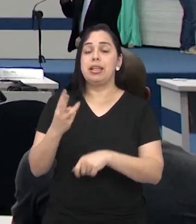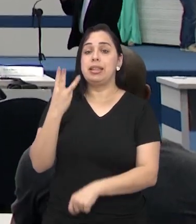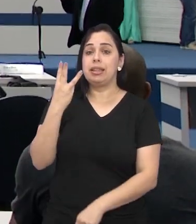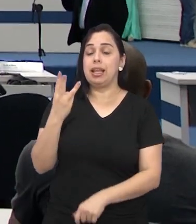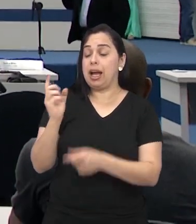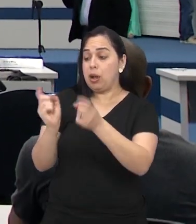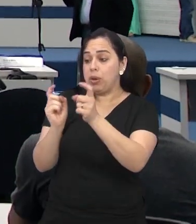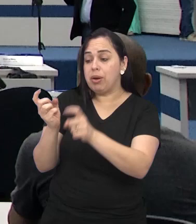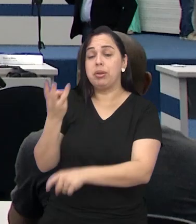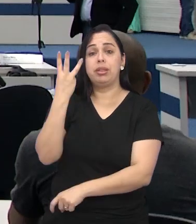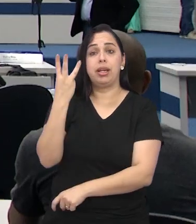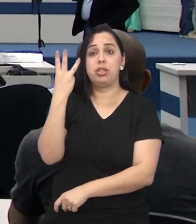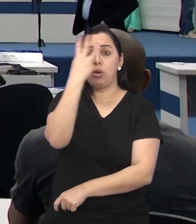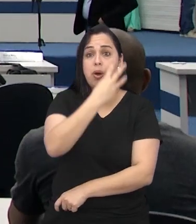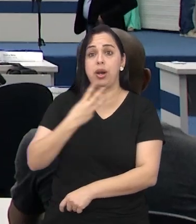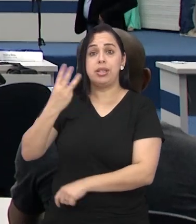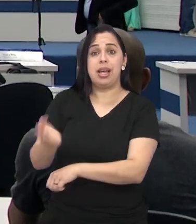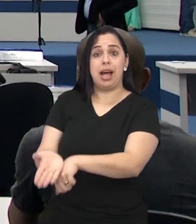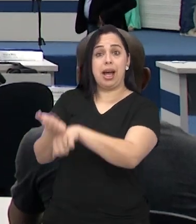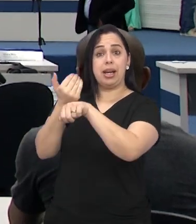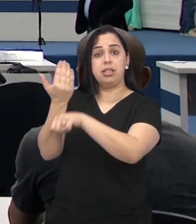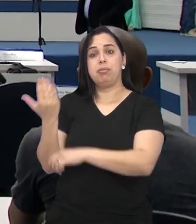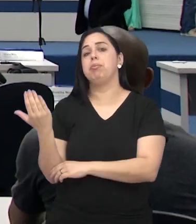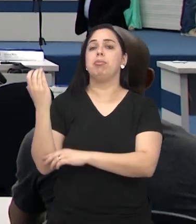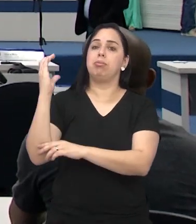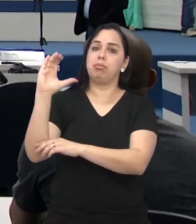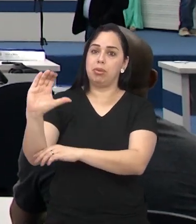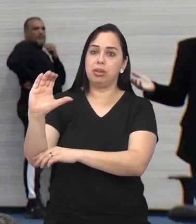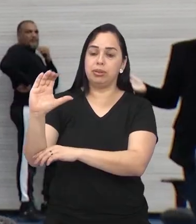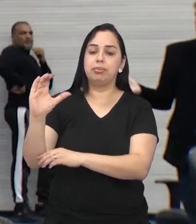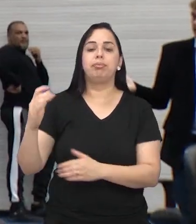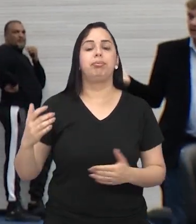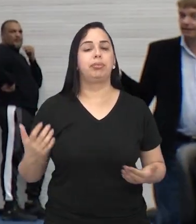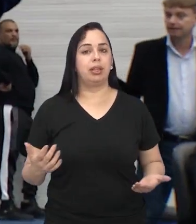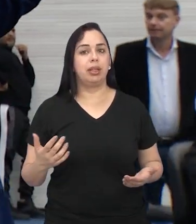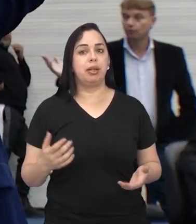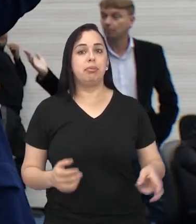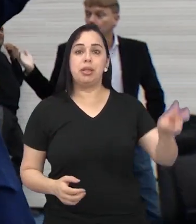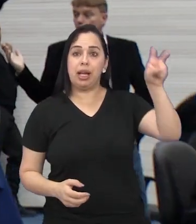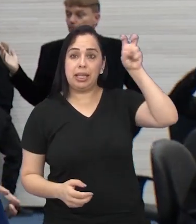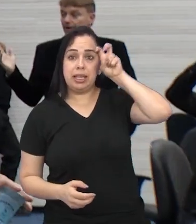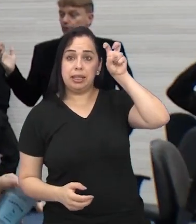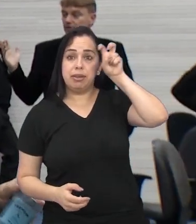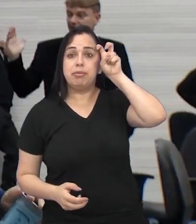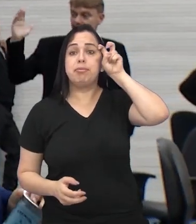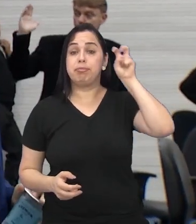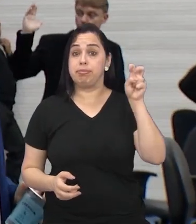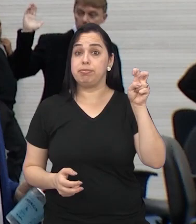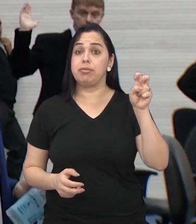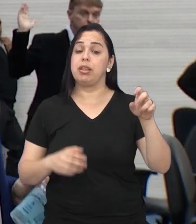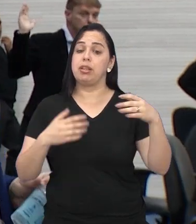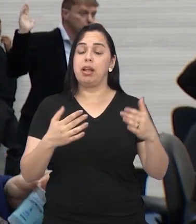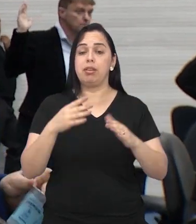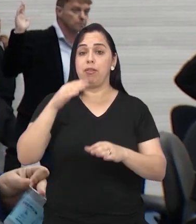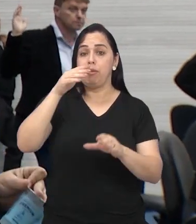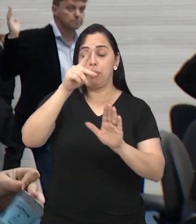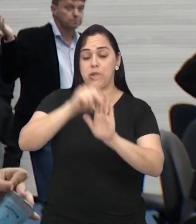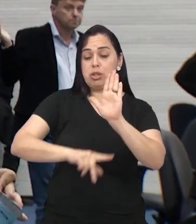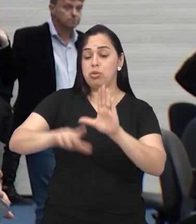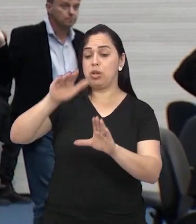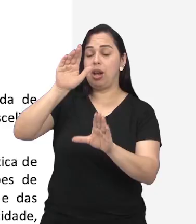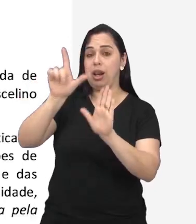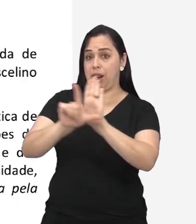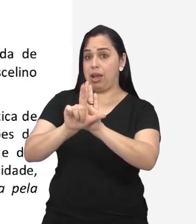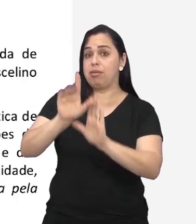população com pelo menos três horas antes do início da sessão. Já para a sessão de quinta-feira, na qual são votados os